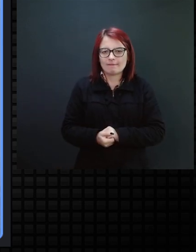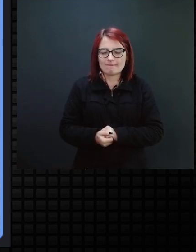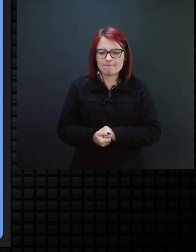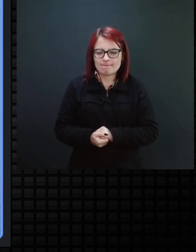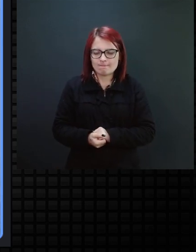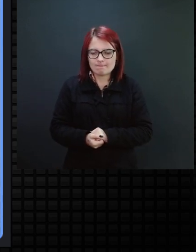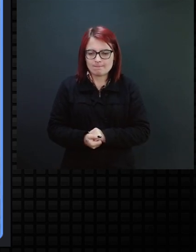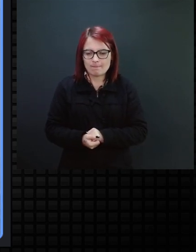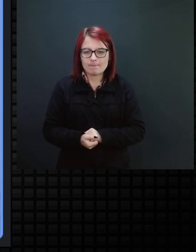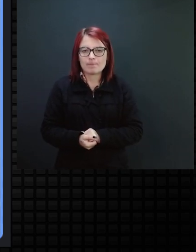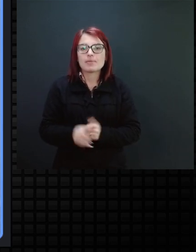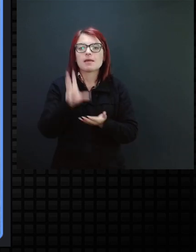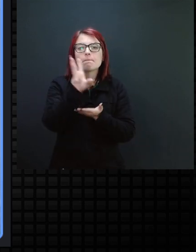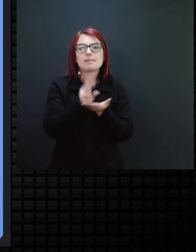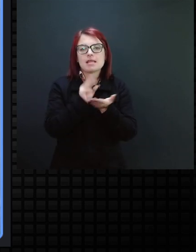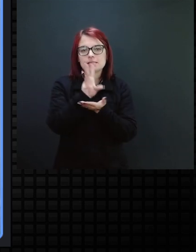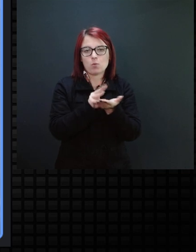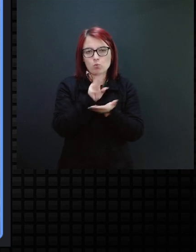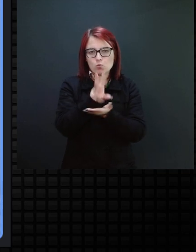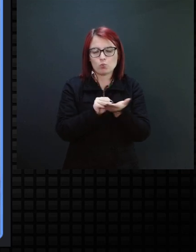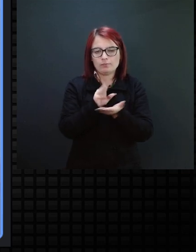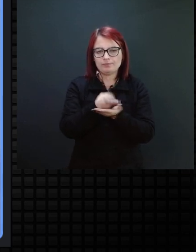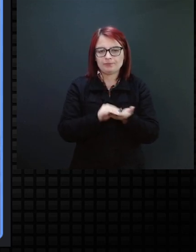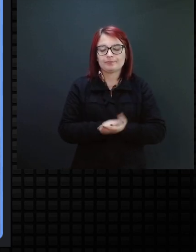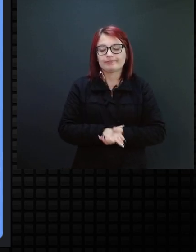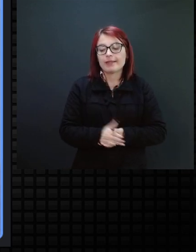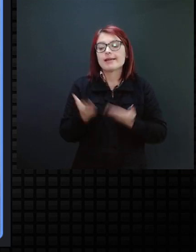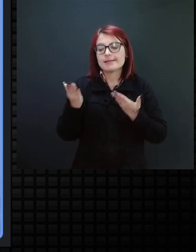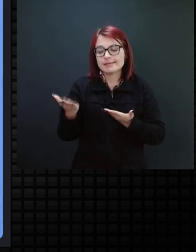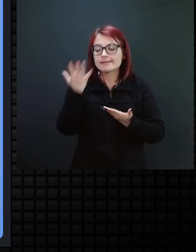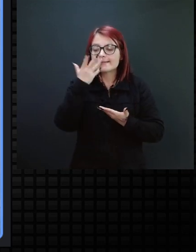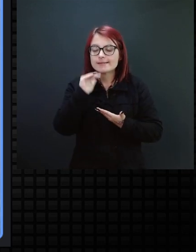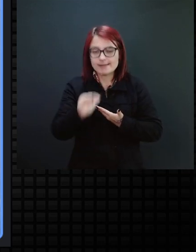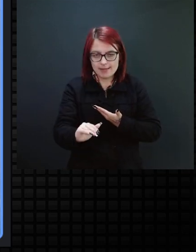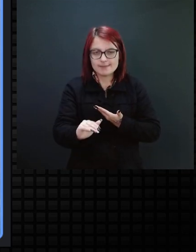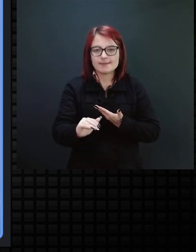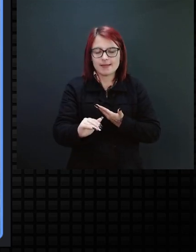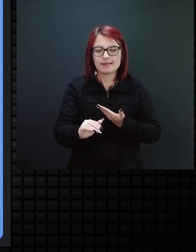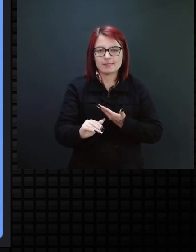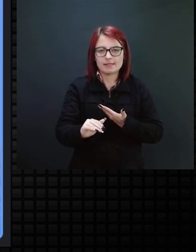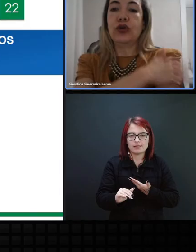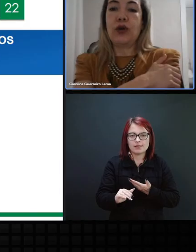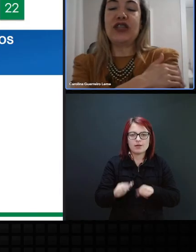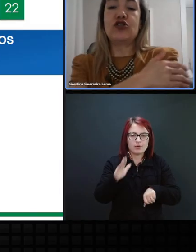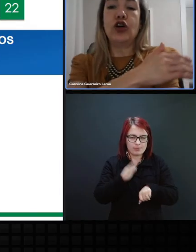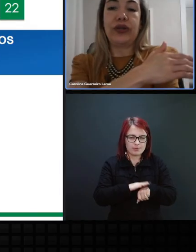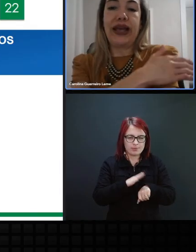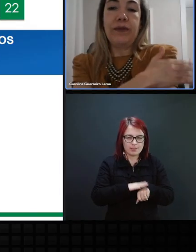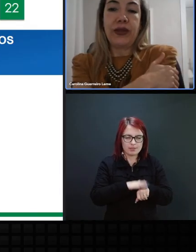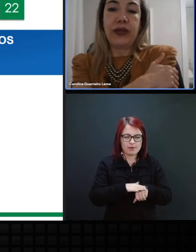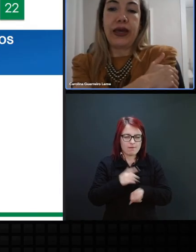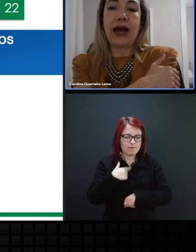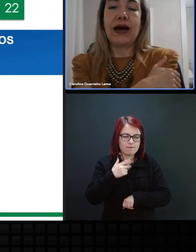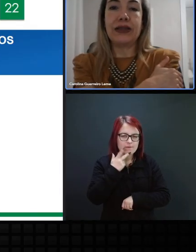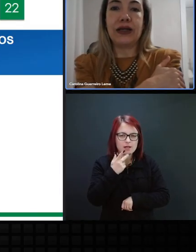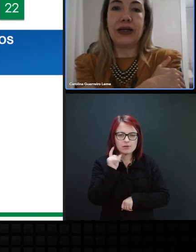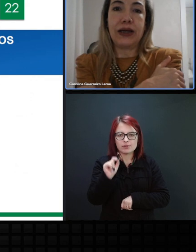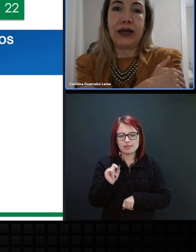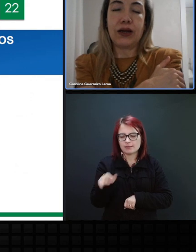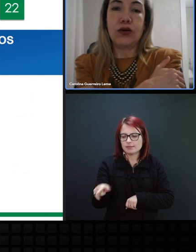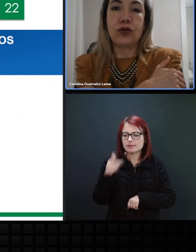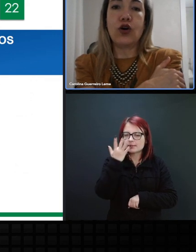a imitação, essa criança, quando você mencionou, eu menciono, né, que